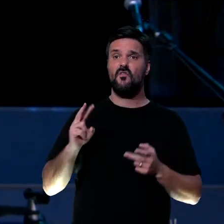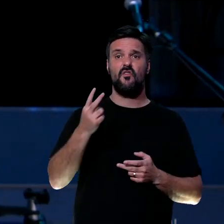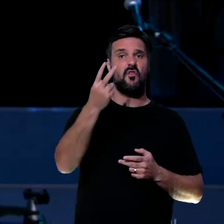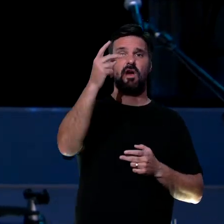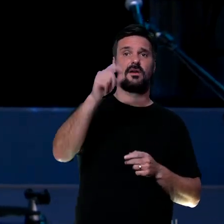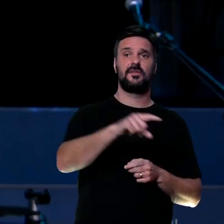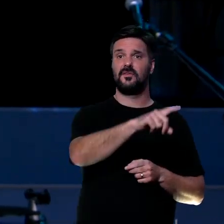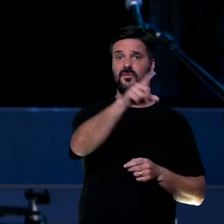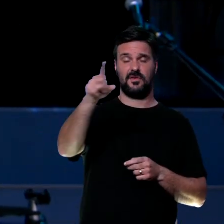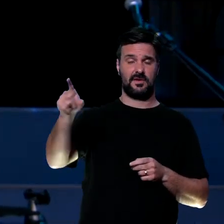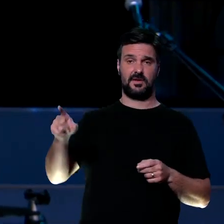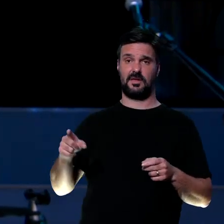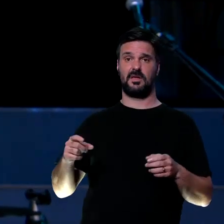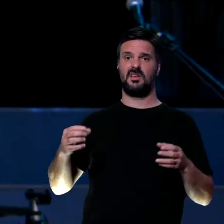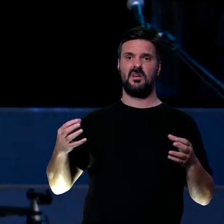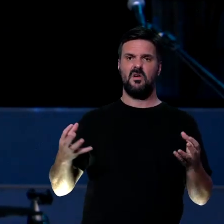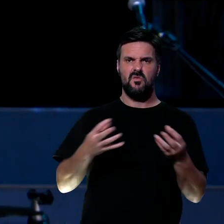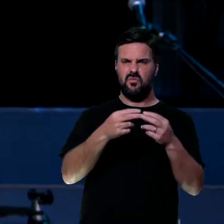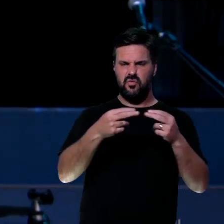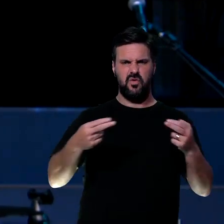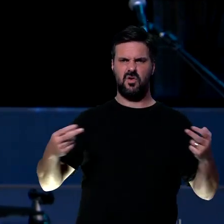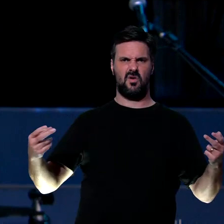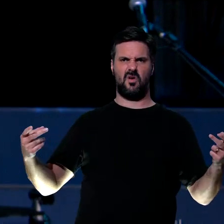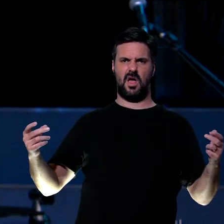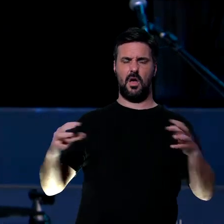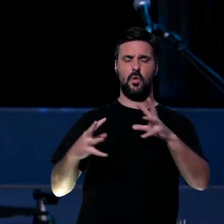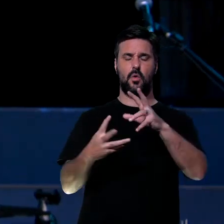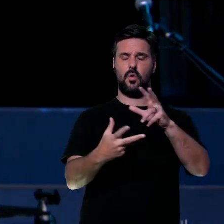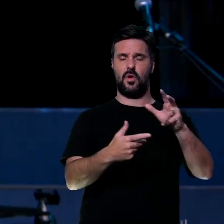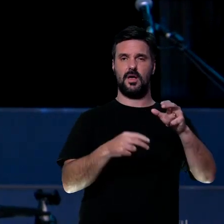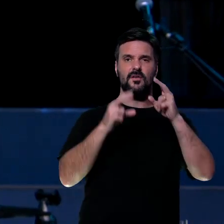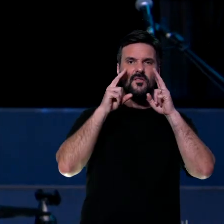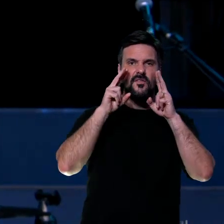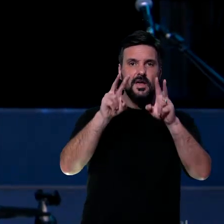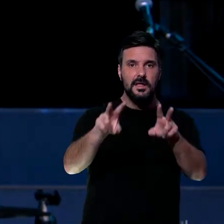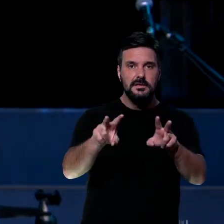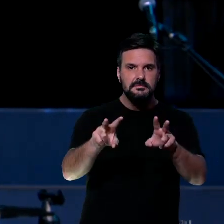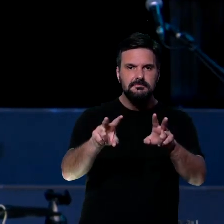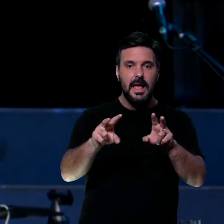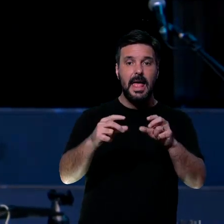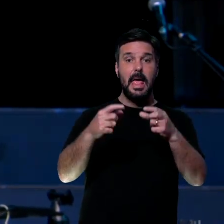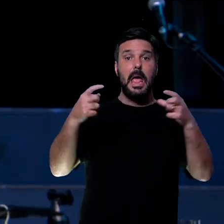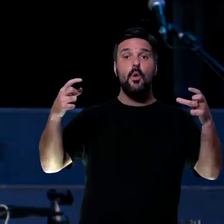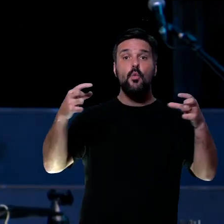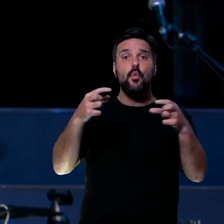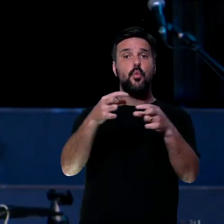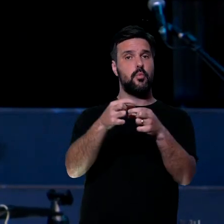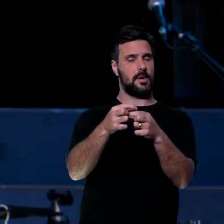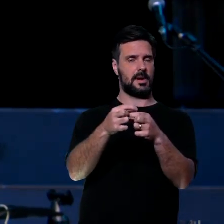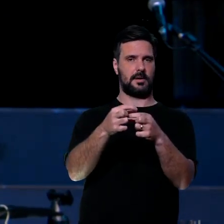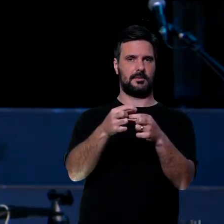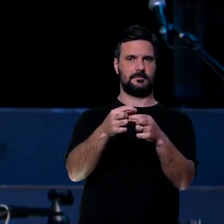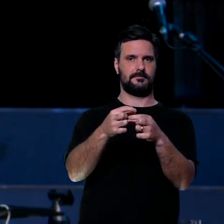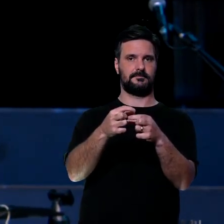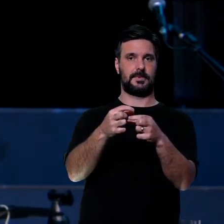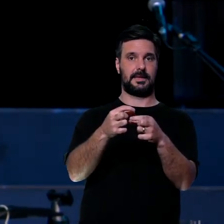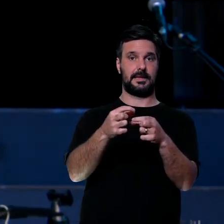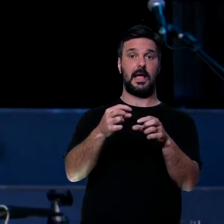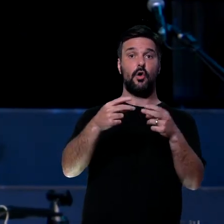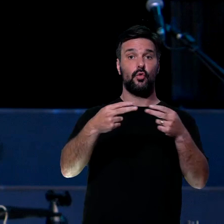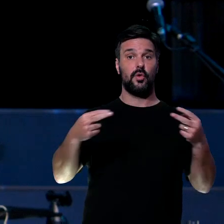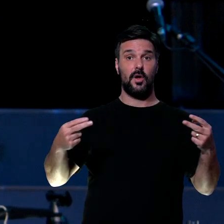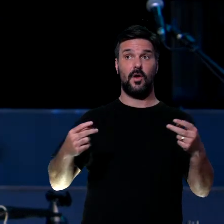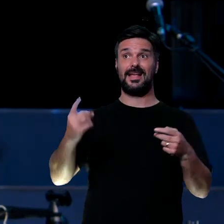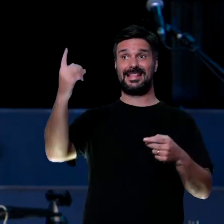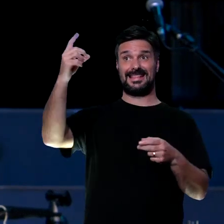pregados nas novelas, nos filmes, nas séries. Não estou falando que você não pode ver, estou falando que você tem que ver menos, bem menos. Está entendendo? Amém? Glória